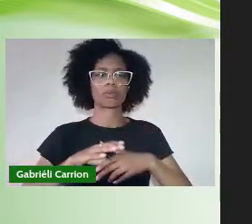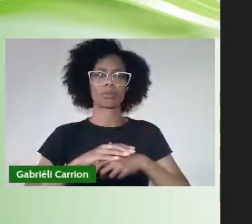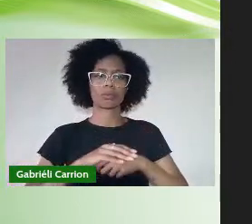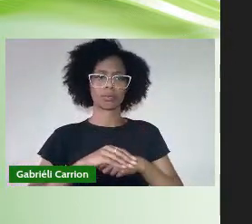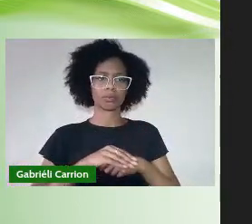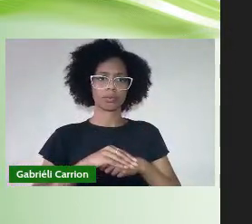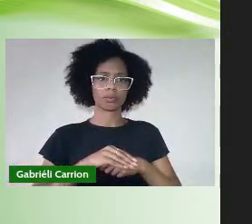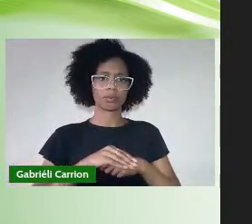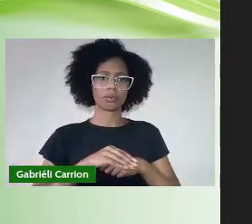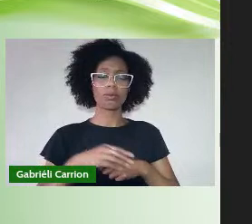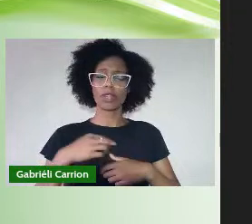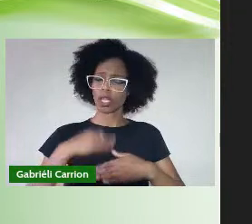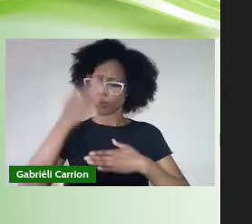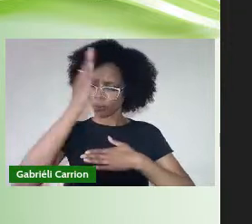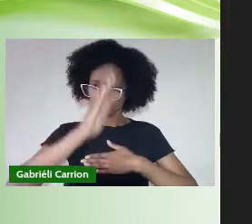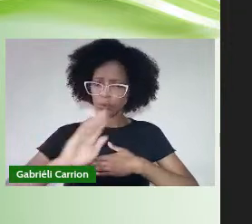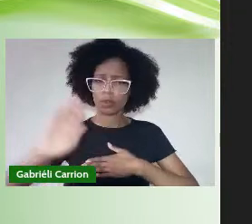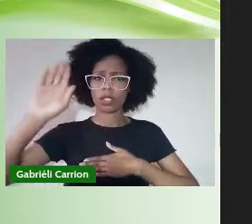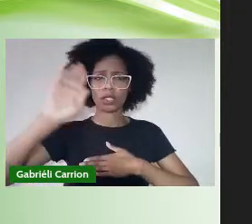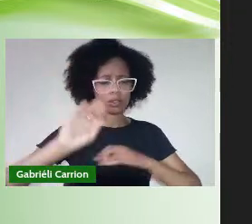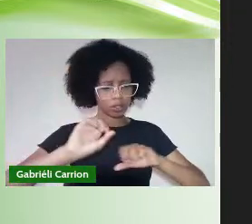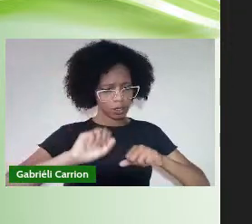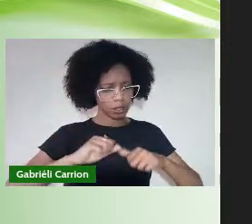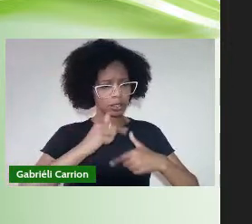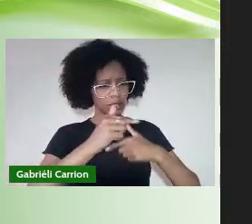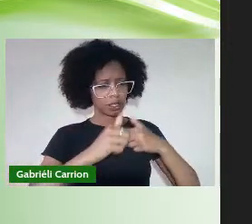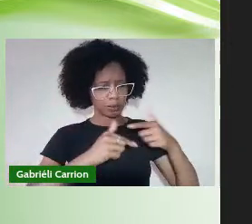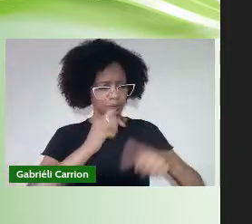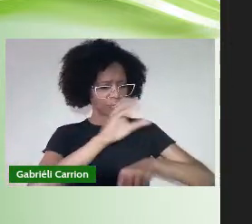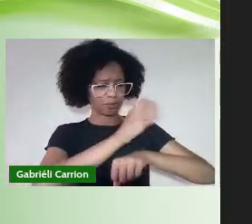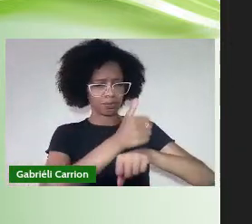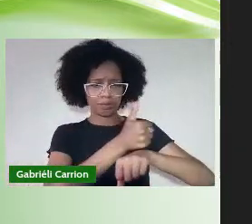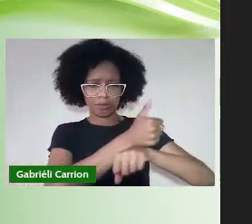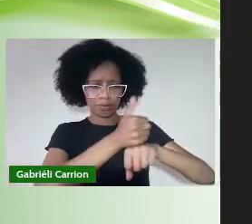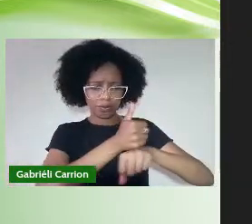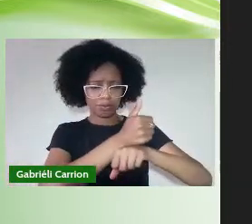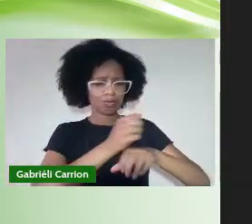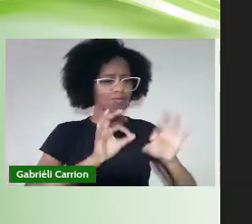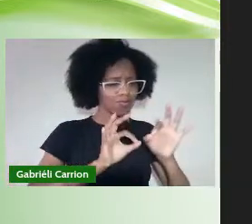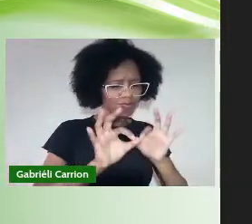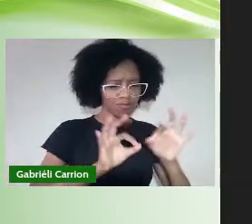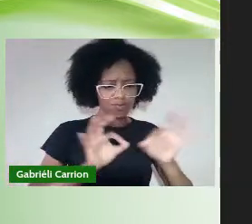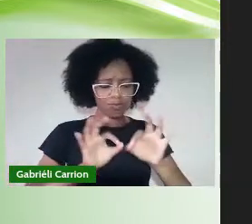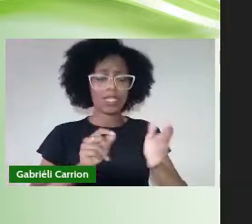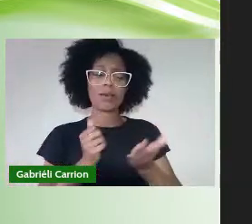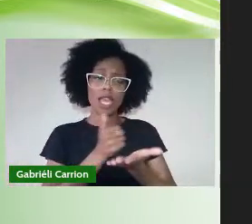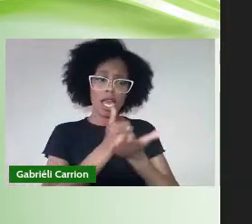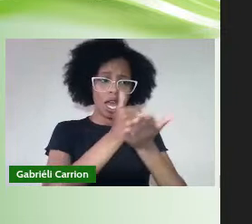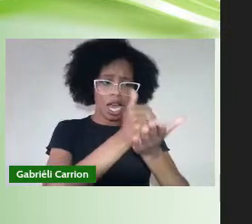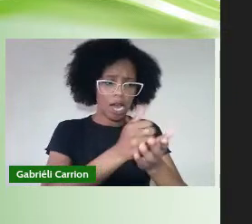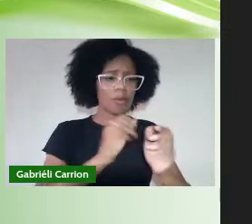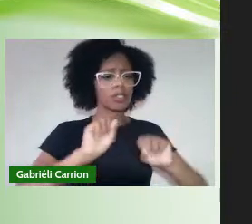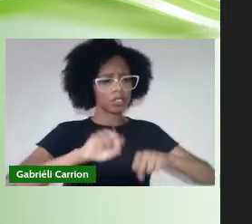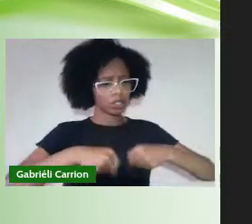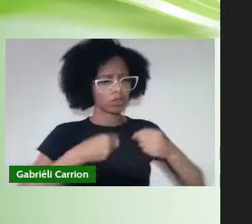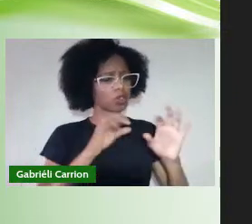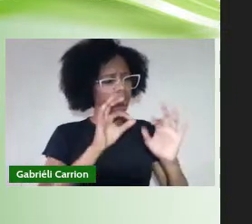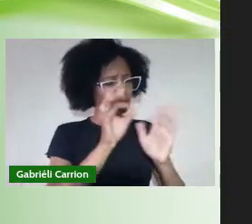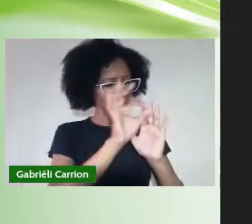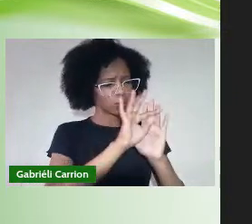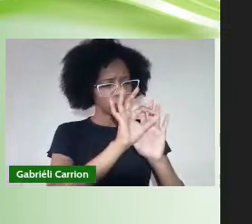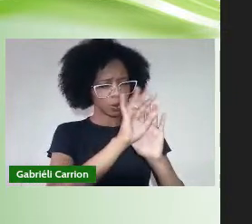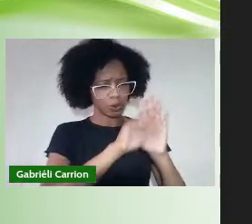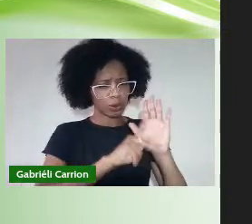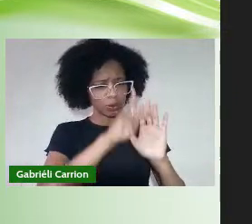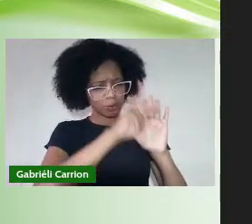Prometo, no exercício da minha profissão Planejar, elaborar e executar projetos e produtos culturais